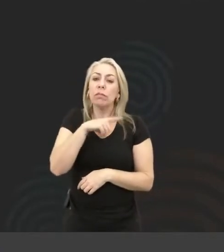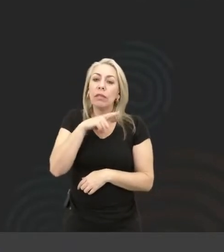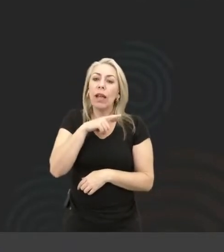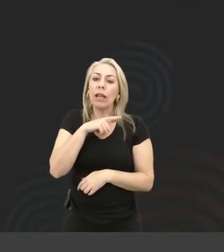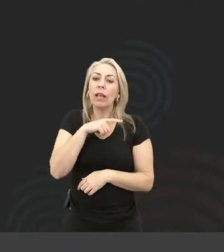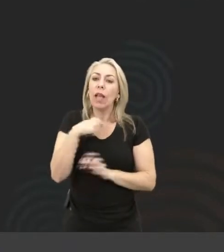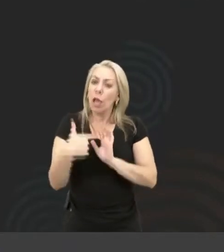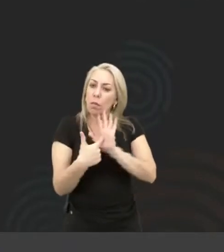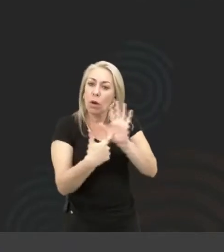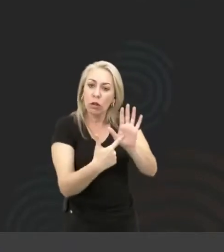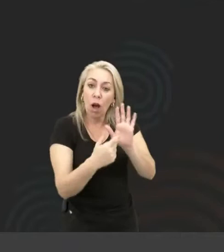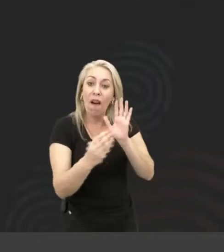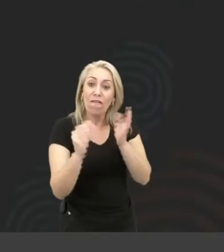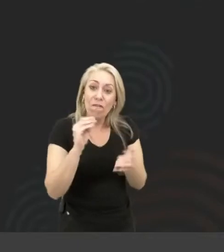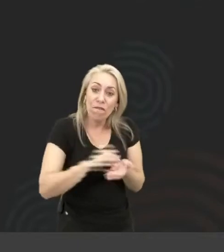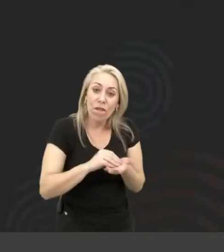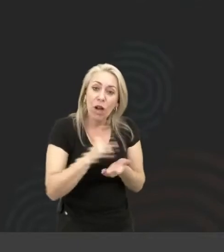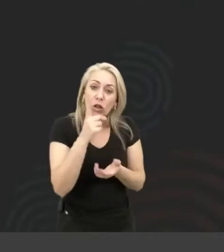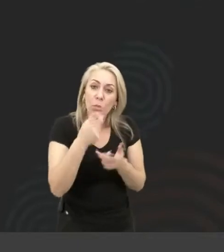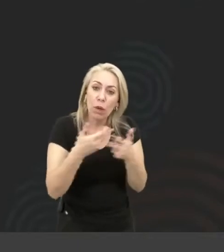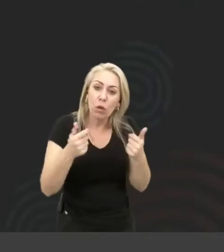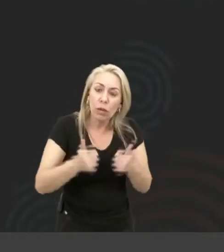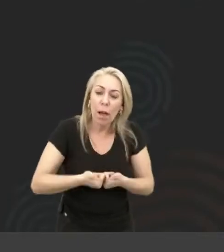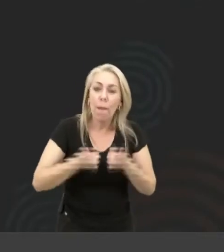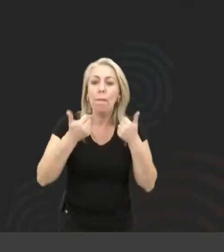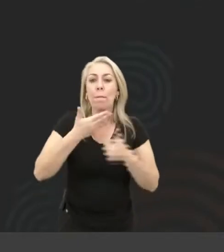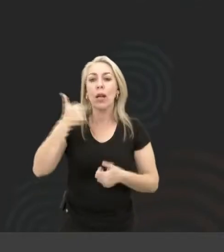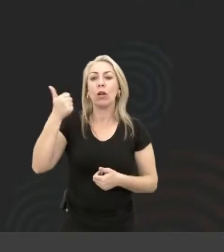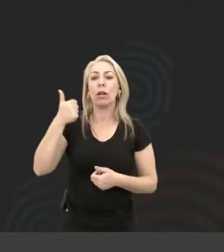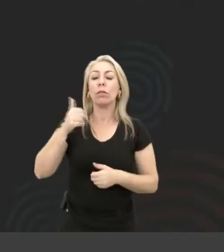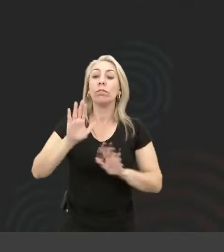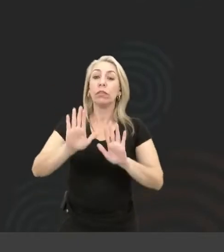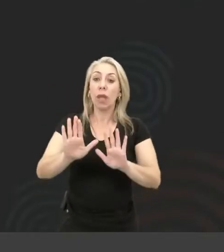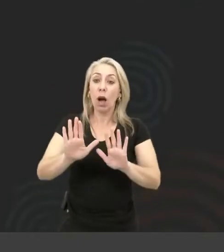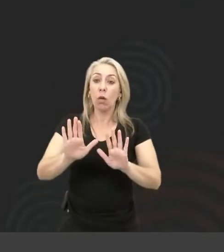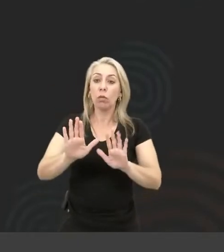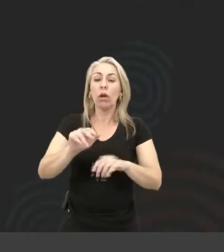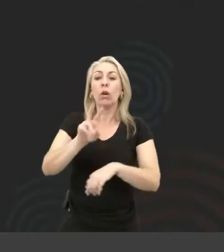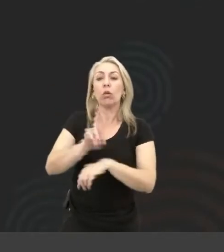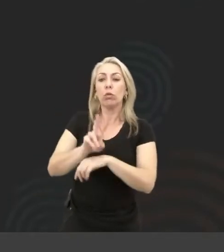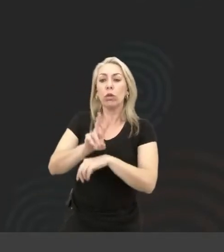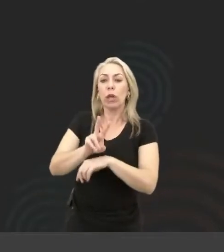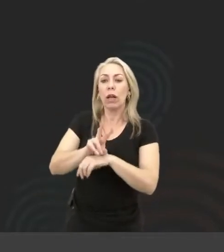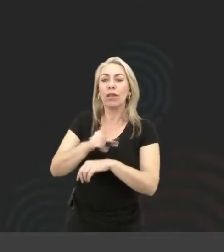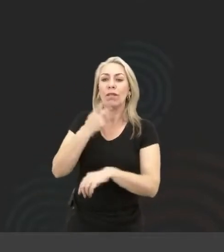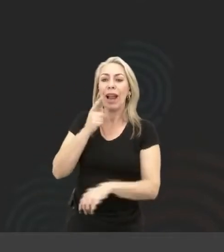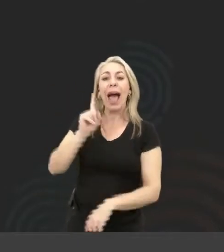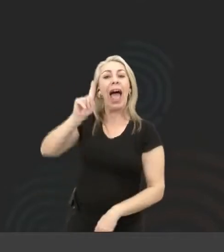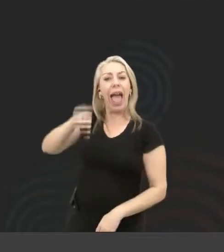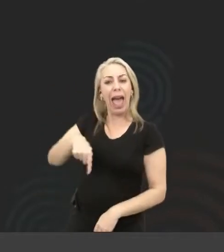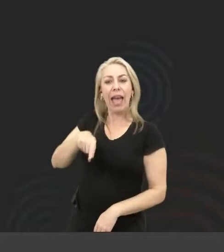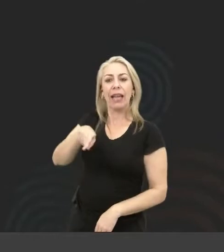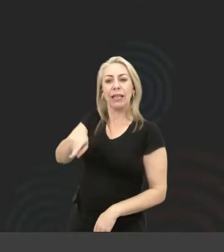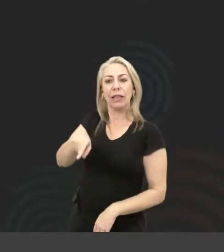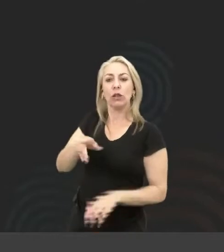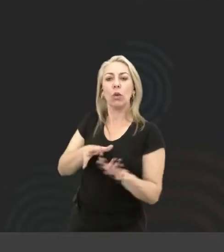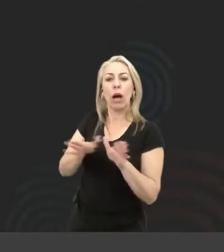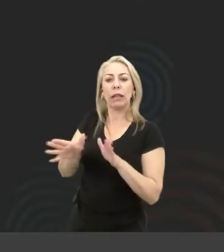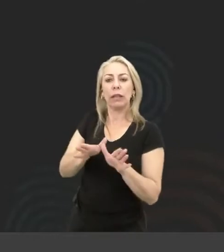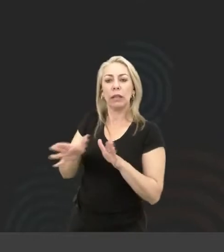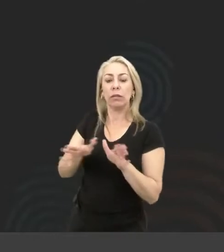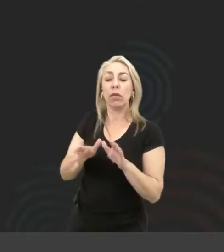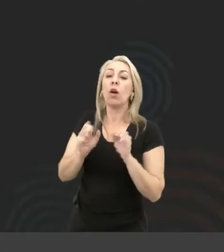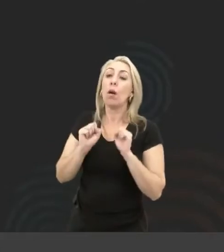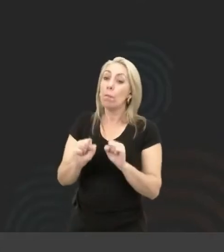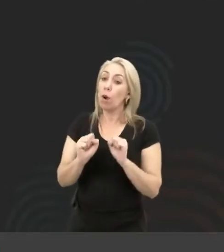ainda tem algum ponto a ser melhorado. Então, muito cuidado quando se diz, olha, isso aqui é acessível, porque